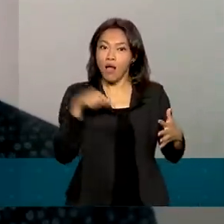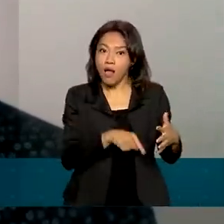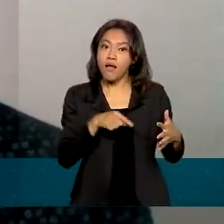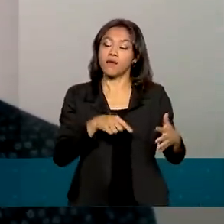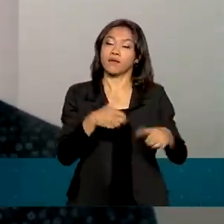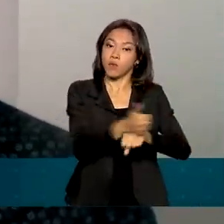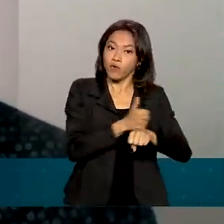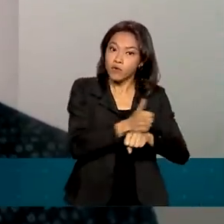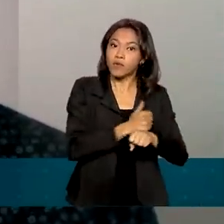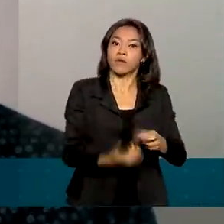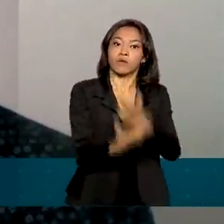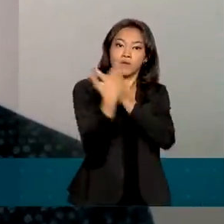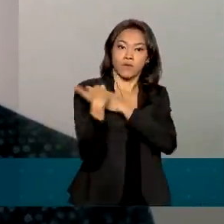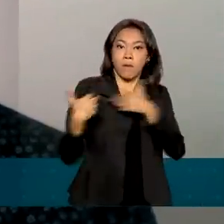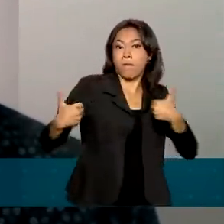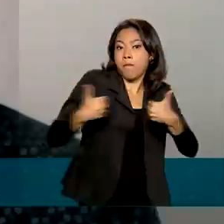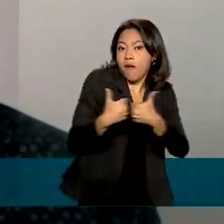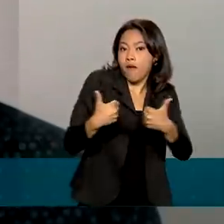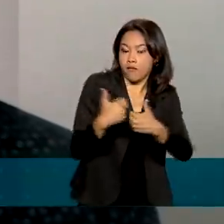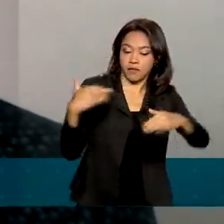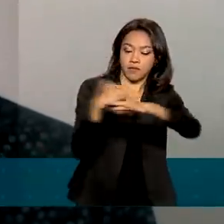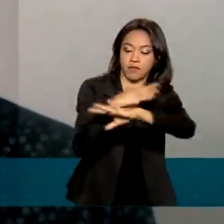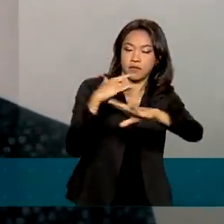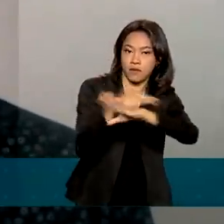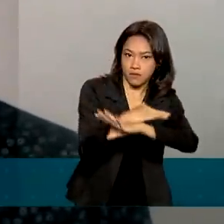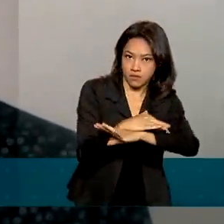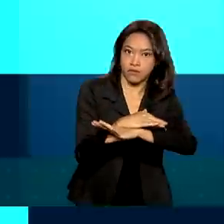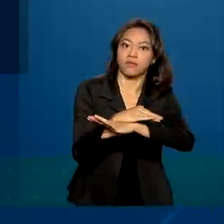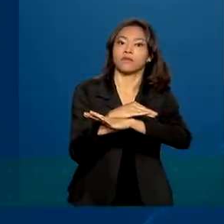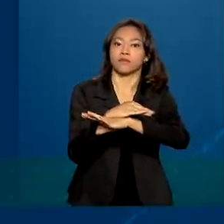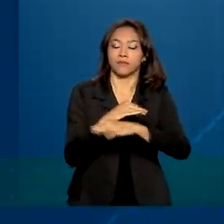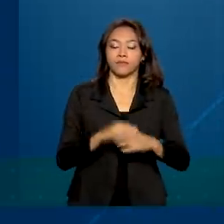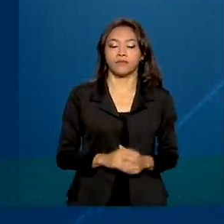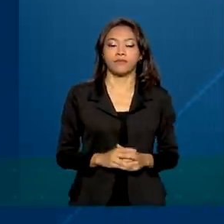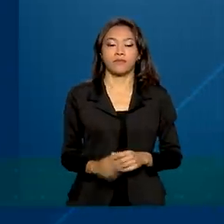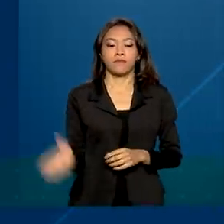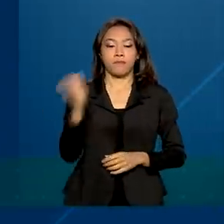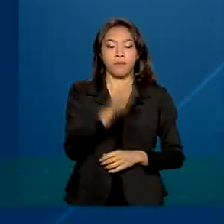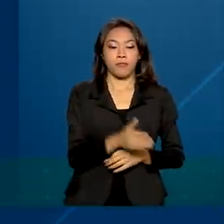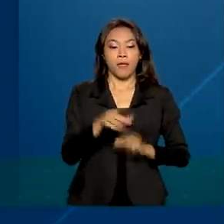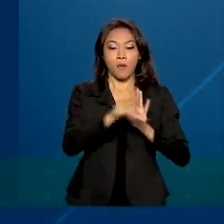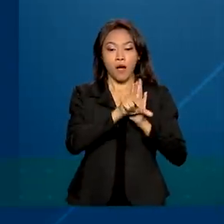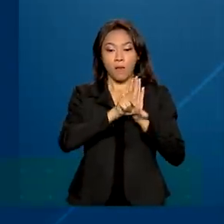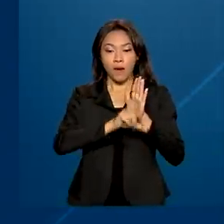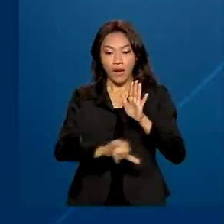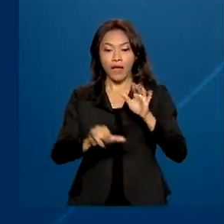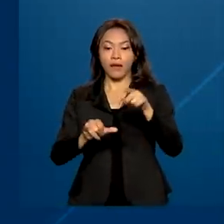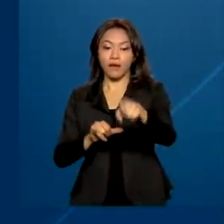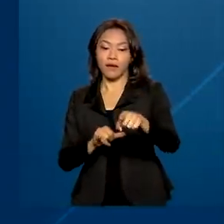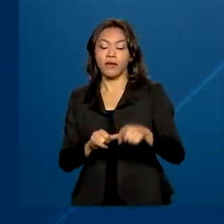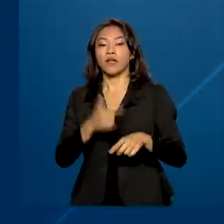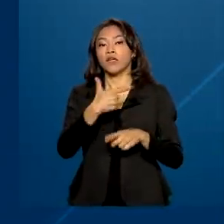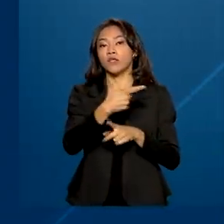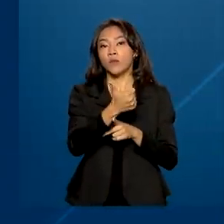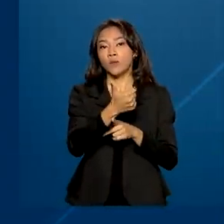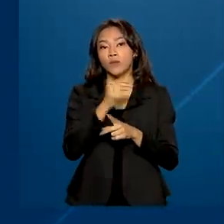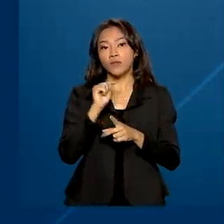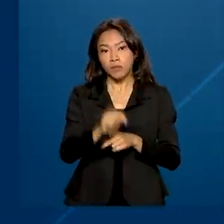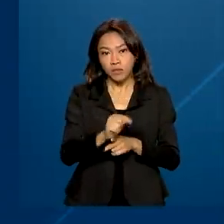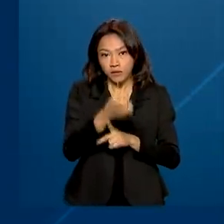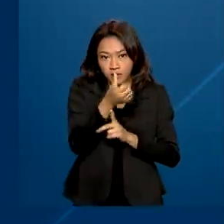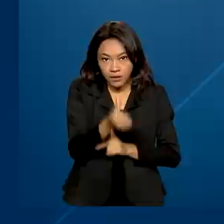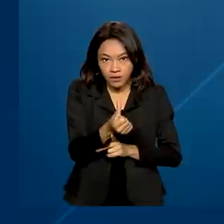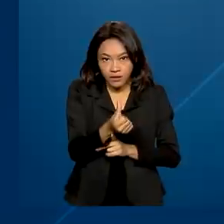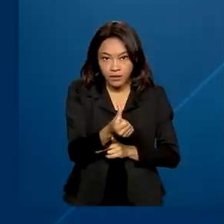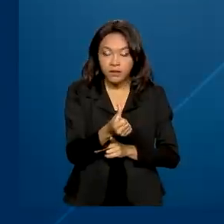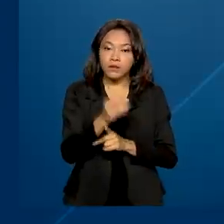o perímetro do município, área urbana e área não ocupada. A Lei nº 12.608, que cria o Sistema de Informações e